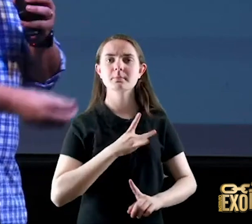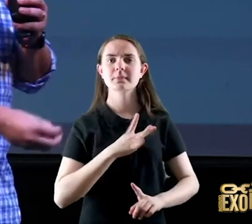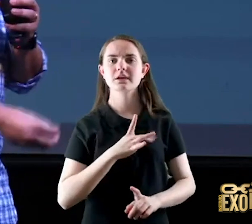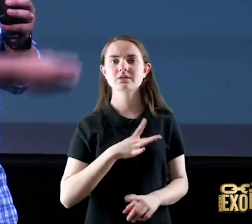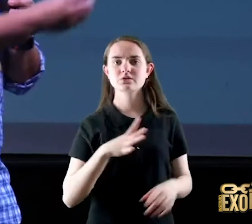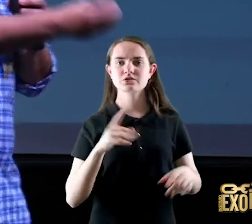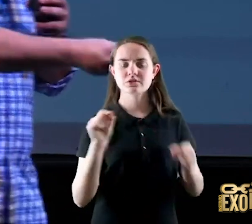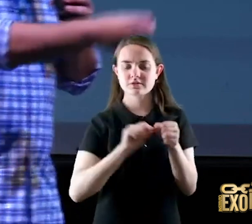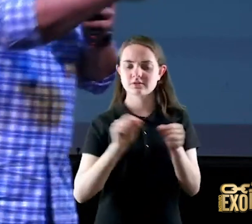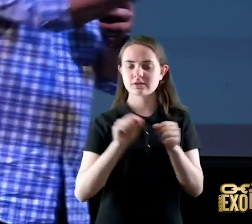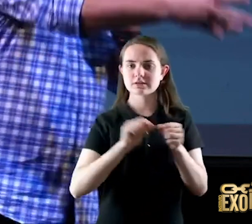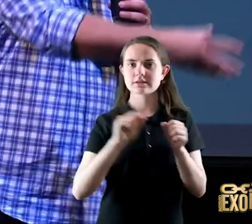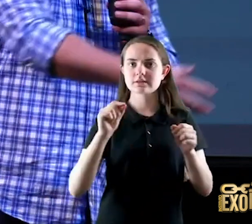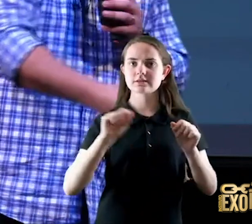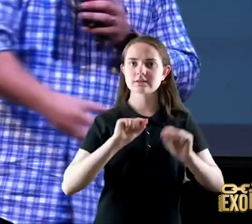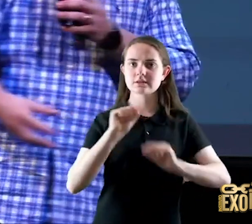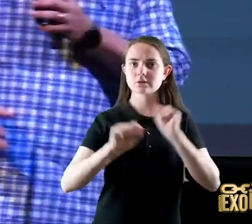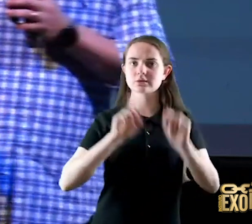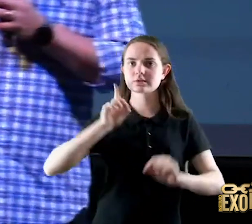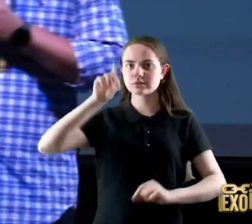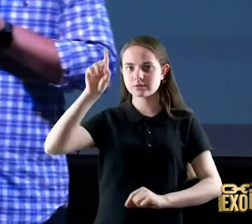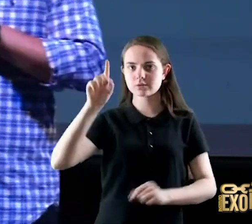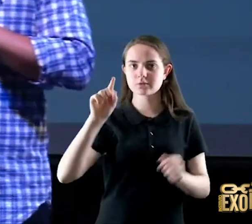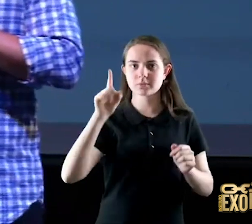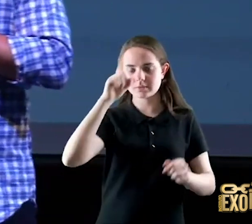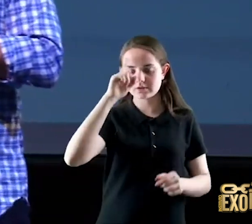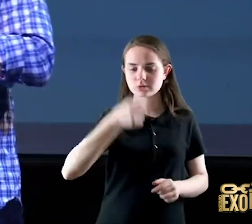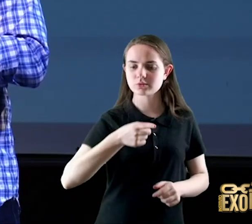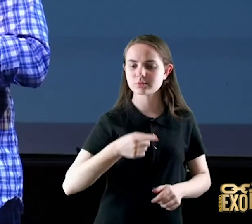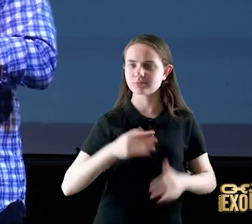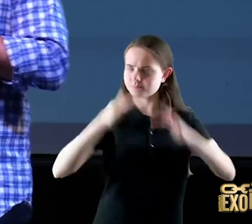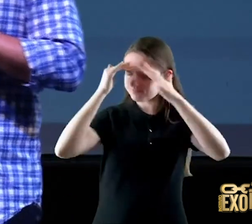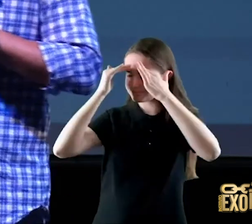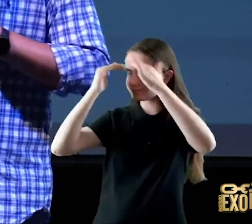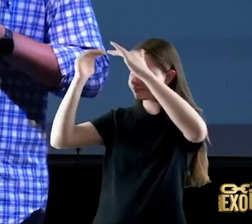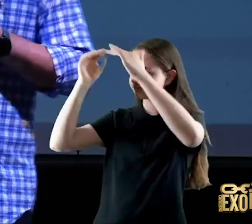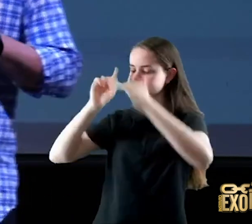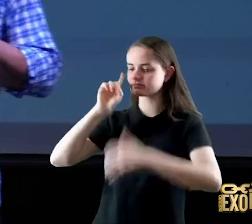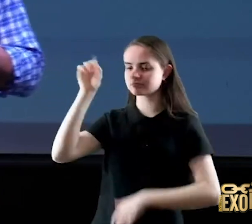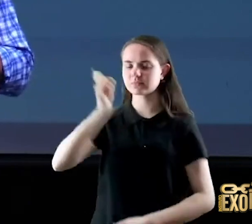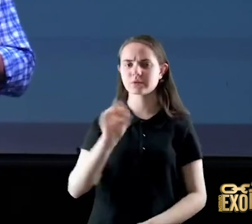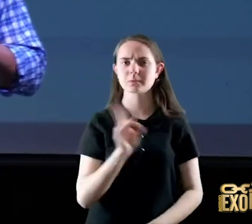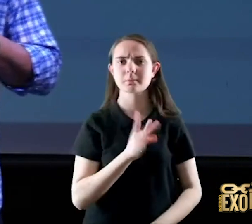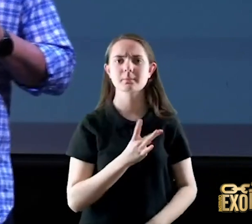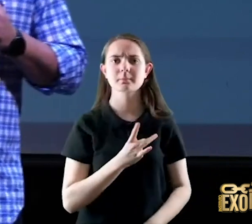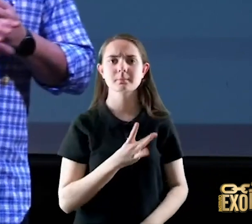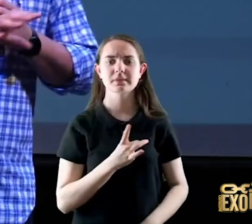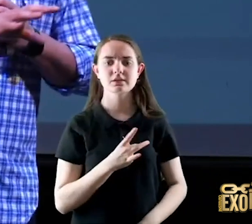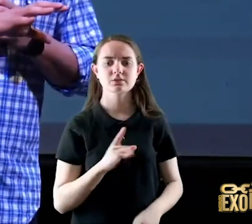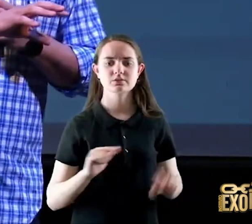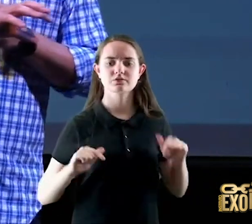medo de ser o ministro que Deus mandou você fazer ser não tenha medo de fazer aquilo gente